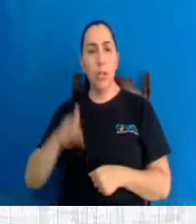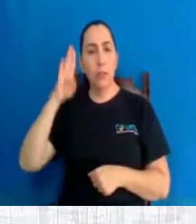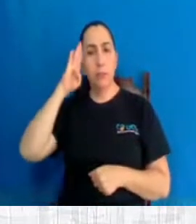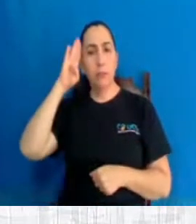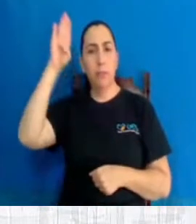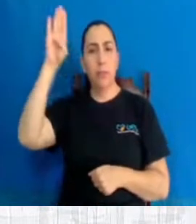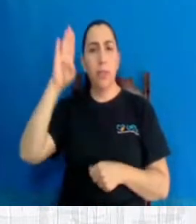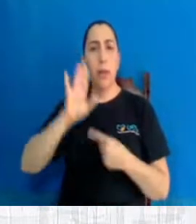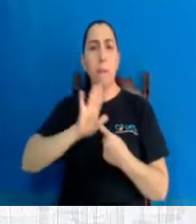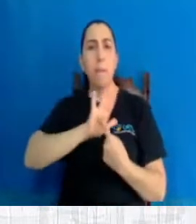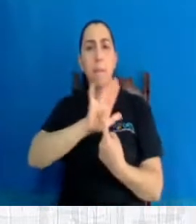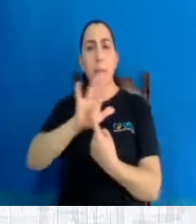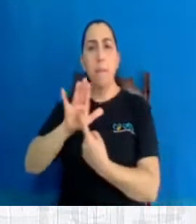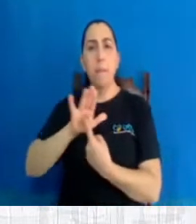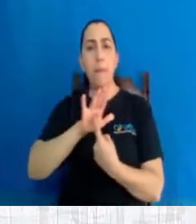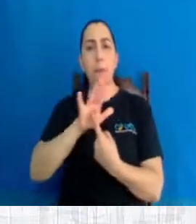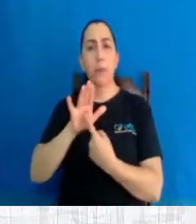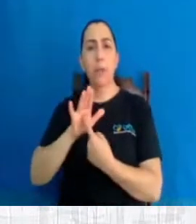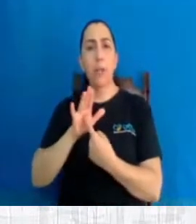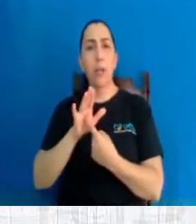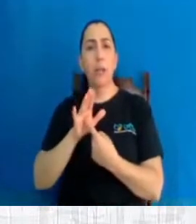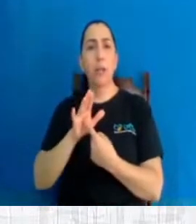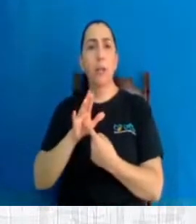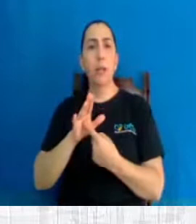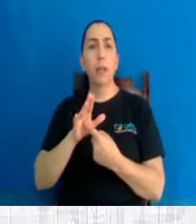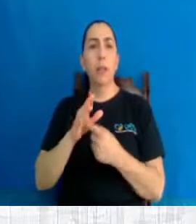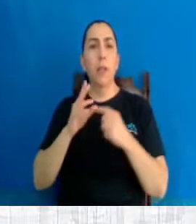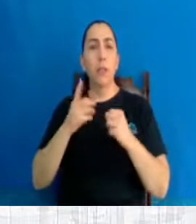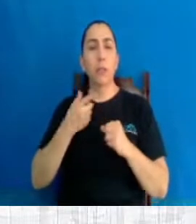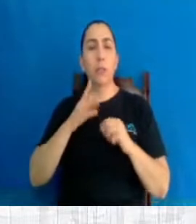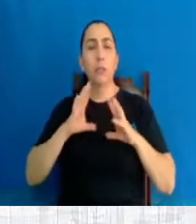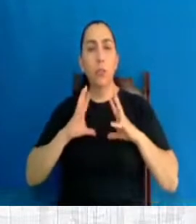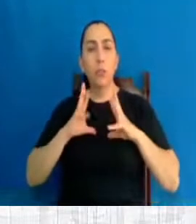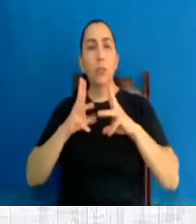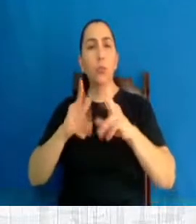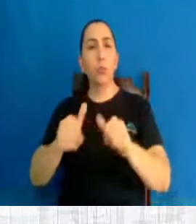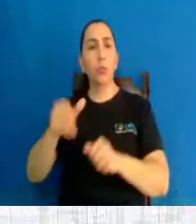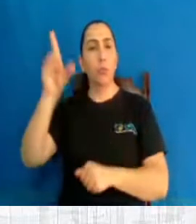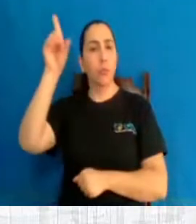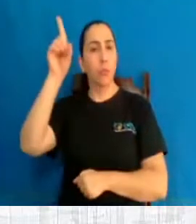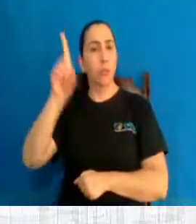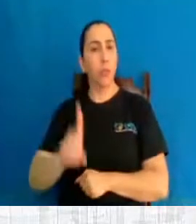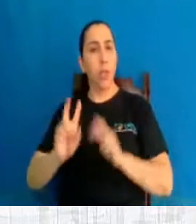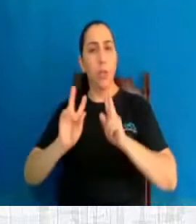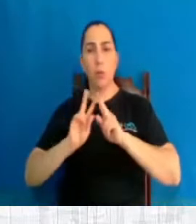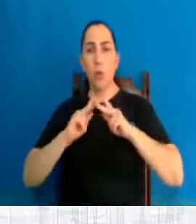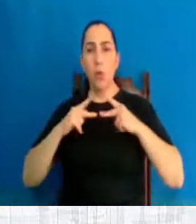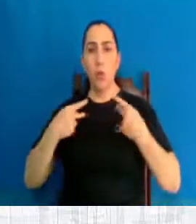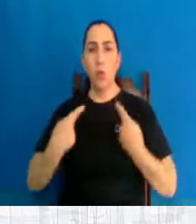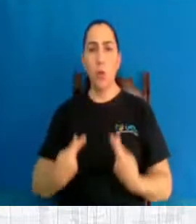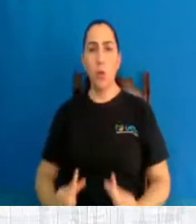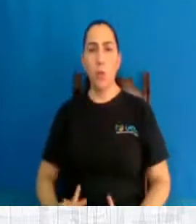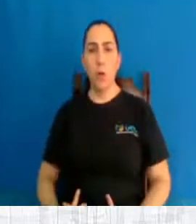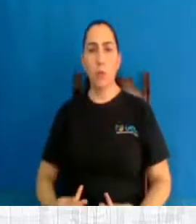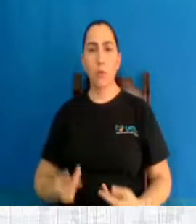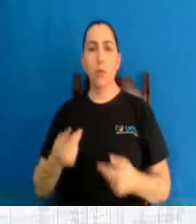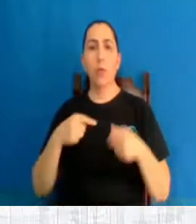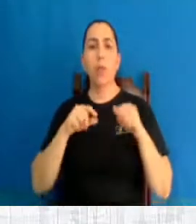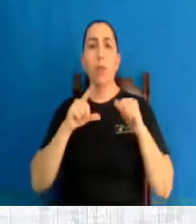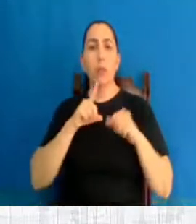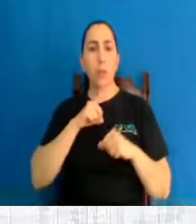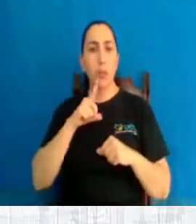universalidade para ser atendido a todos os direitos humanos. Então, o que está escrito lá? Promover o direito à vida.